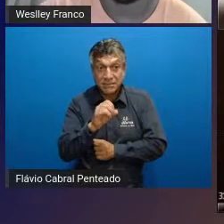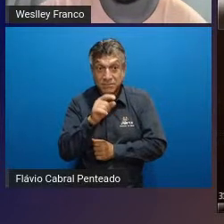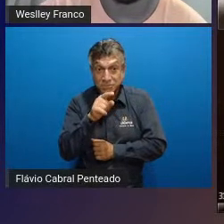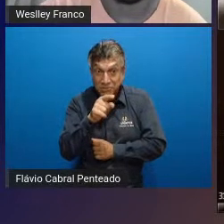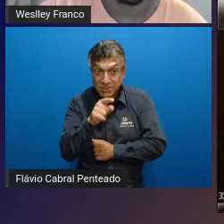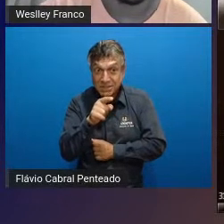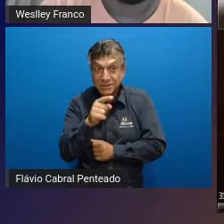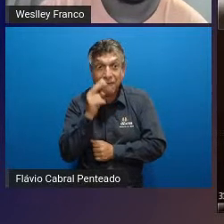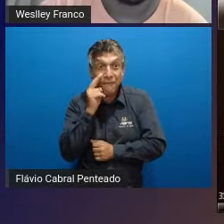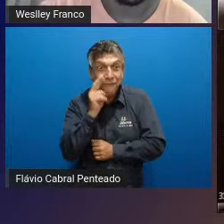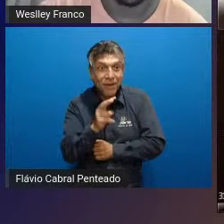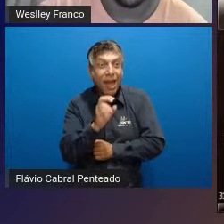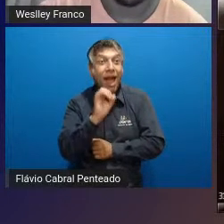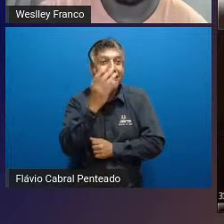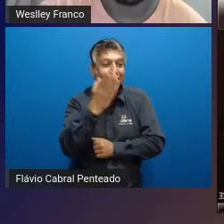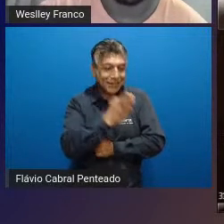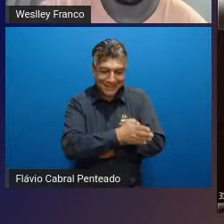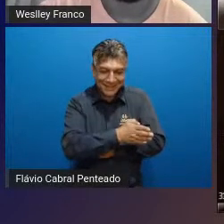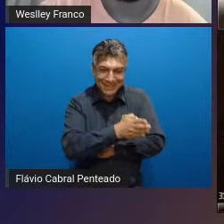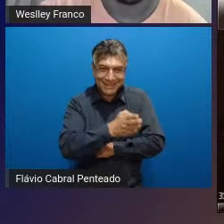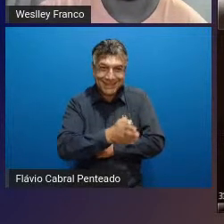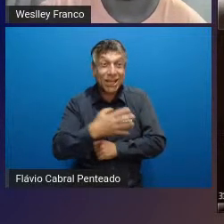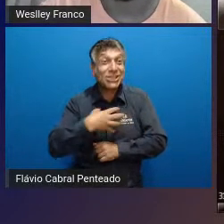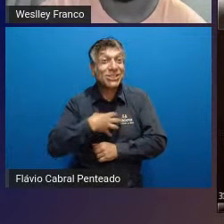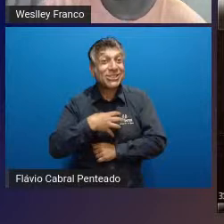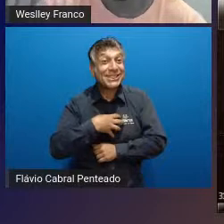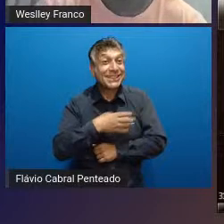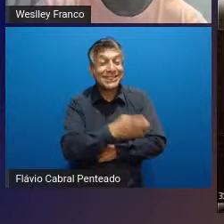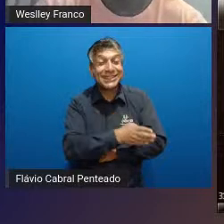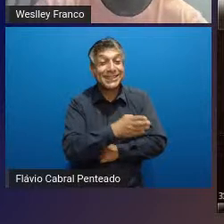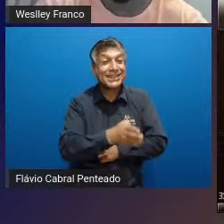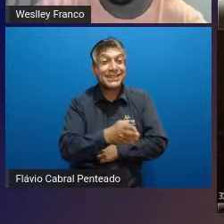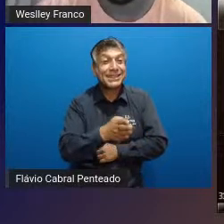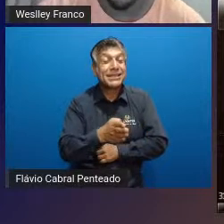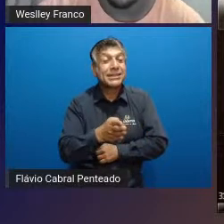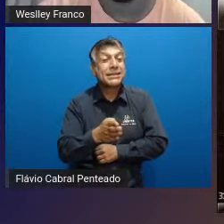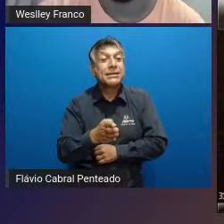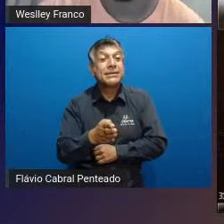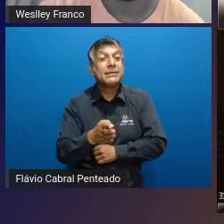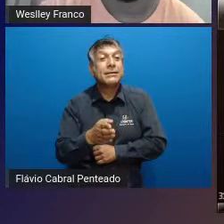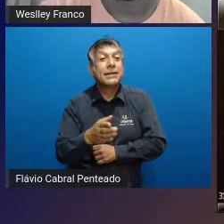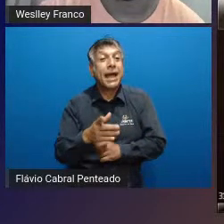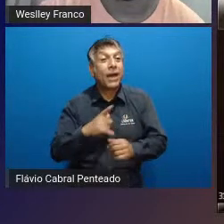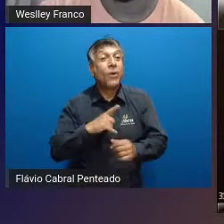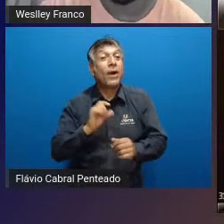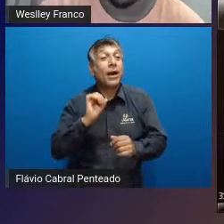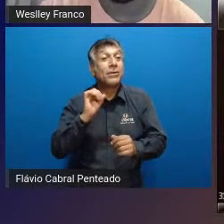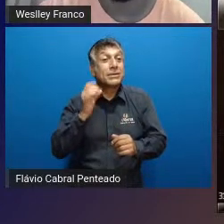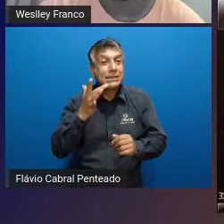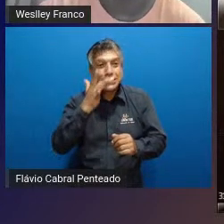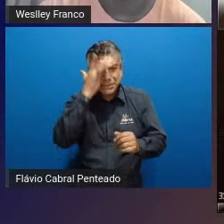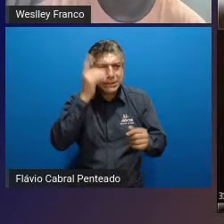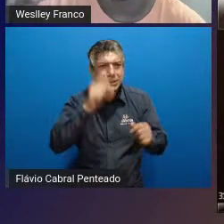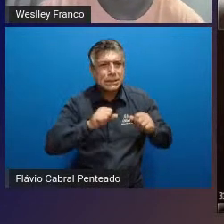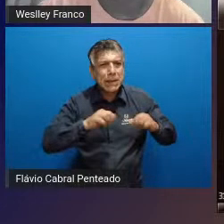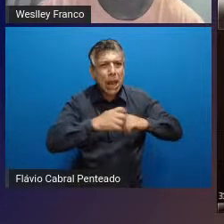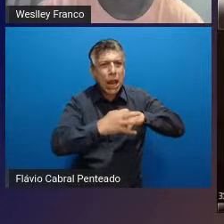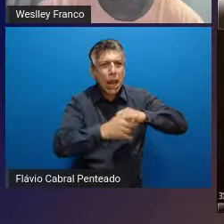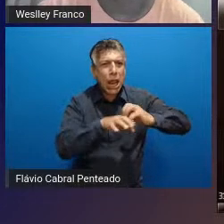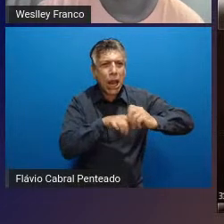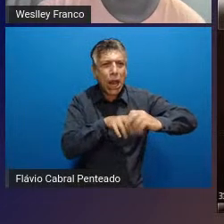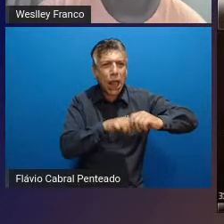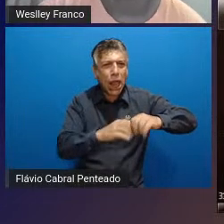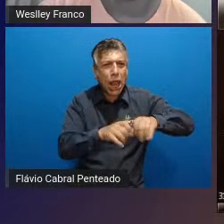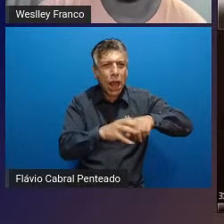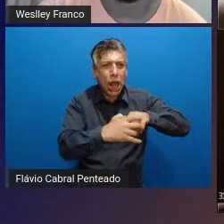fosse ver ali o futebol naquela época era todo um era todo um amontoado né era todo amontoado de gente em volta